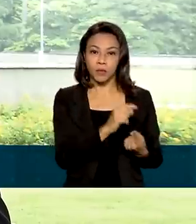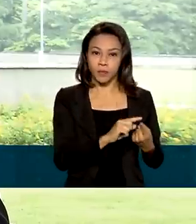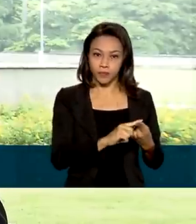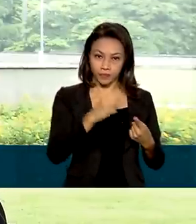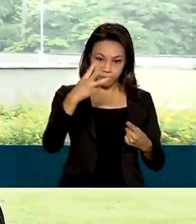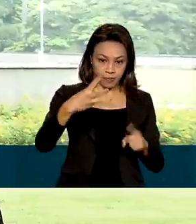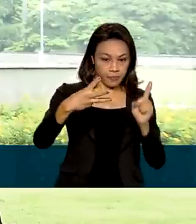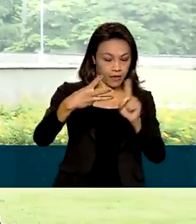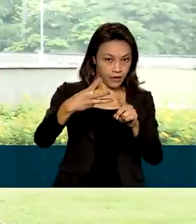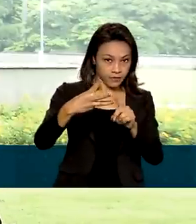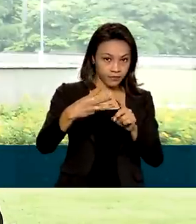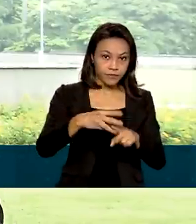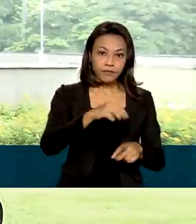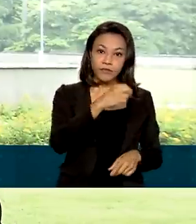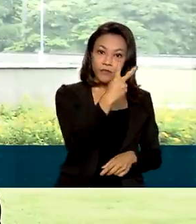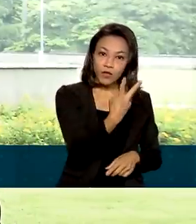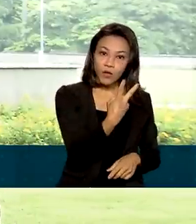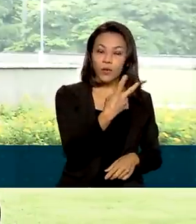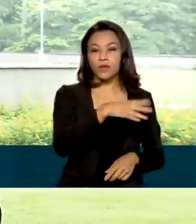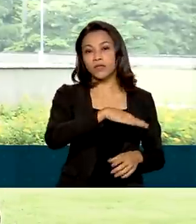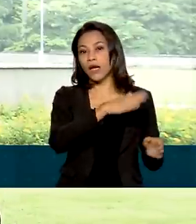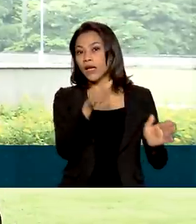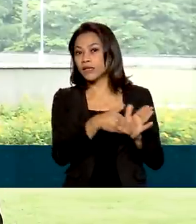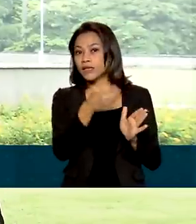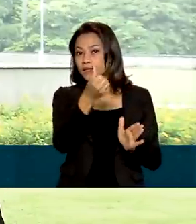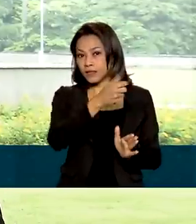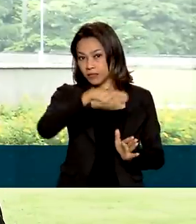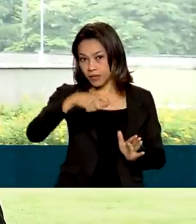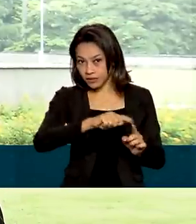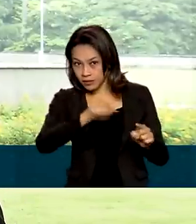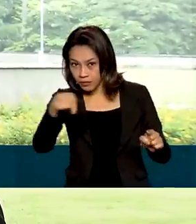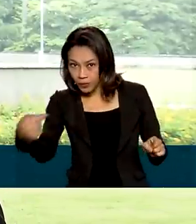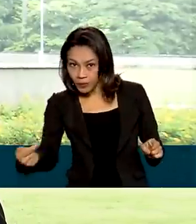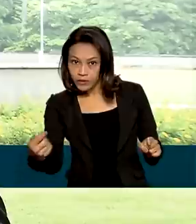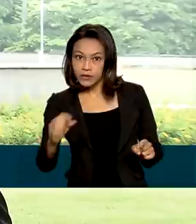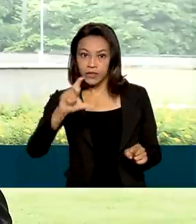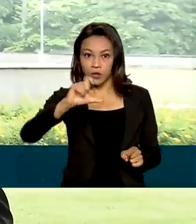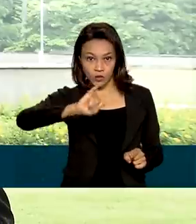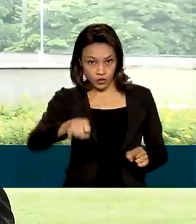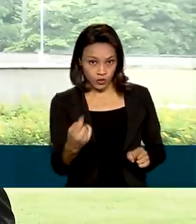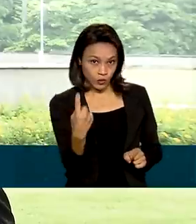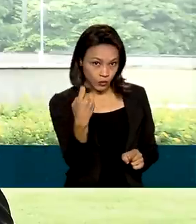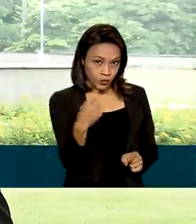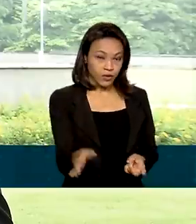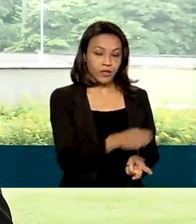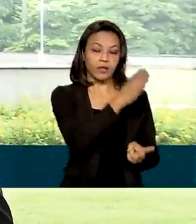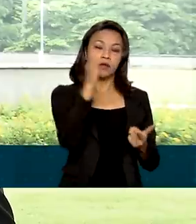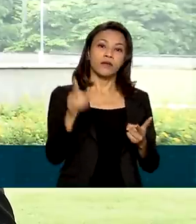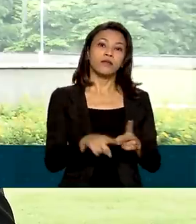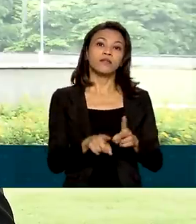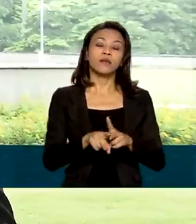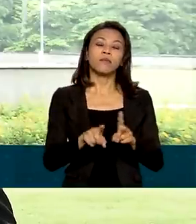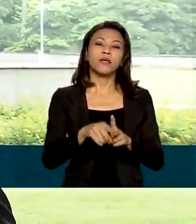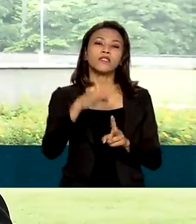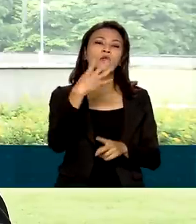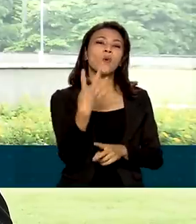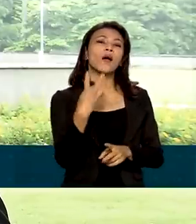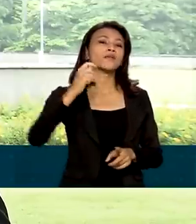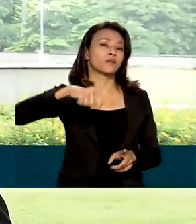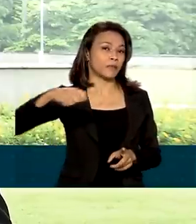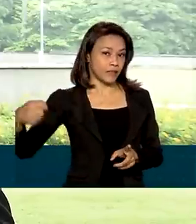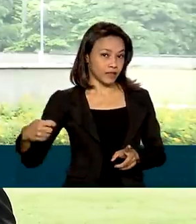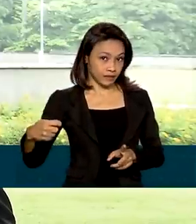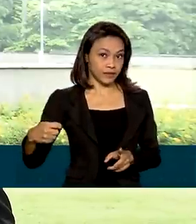de reforço entre dois e seis meses depois da dose única, mas outra dose também de reforço a partir de quatro meses